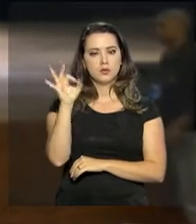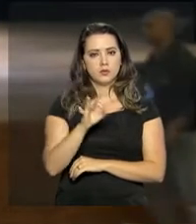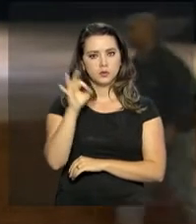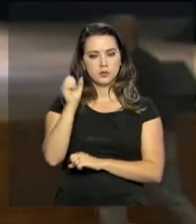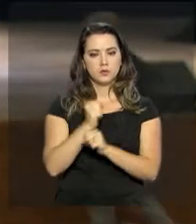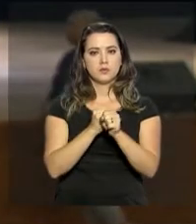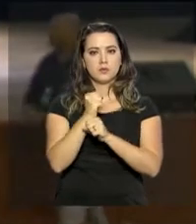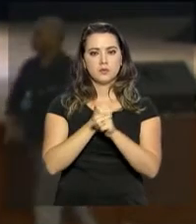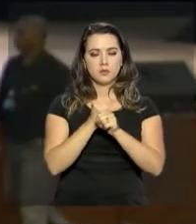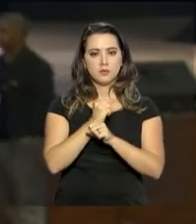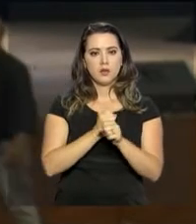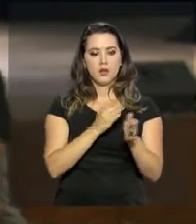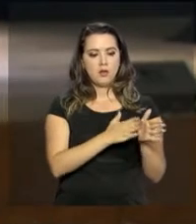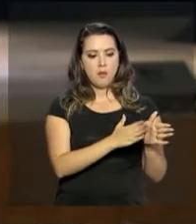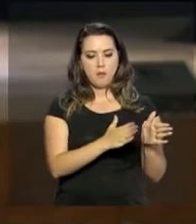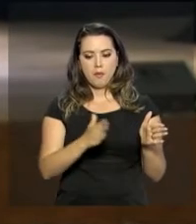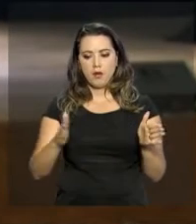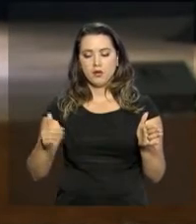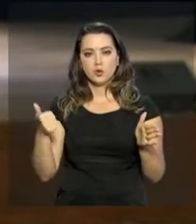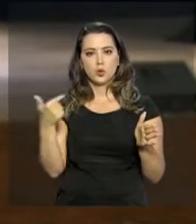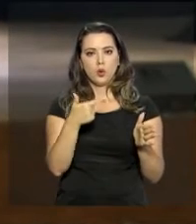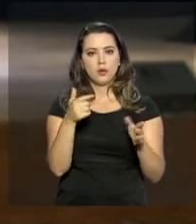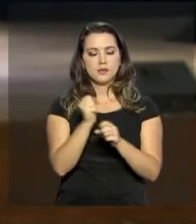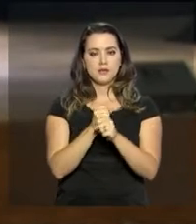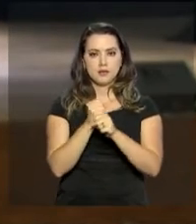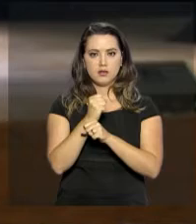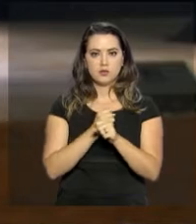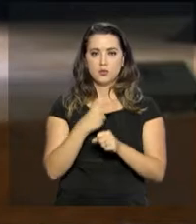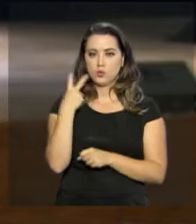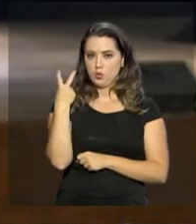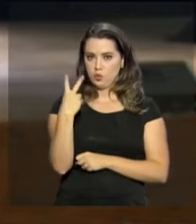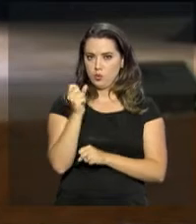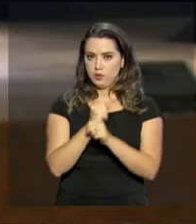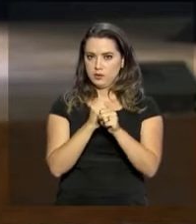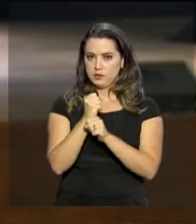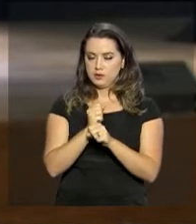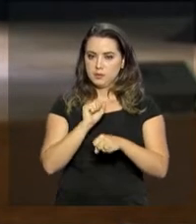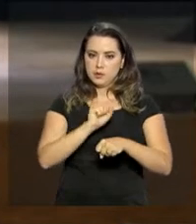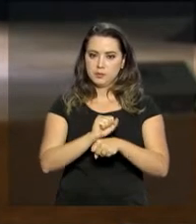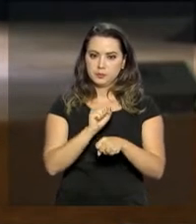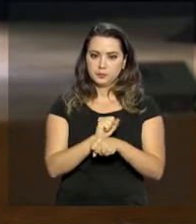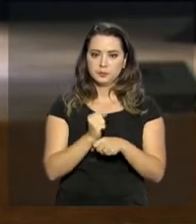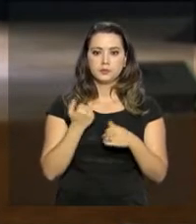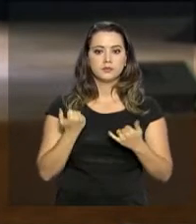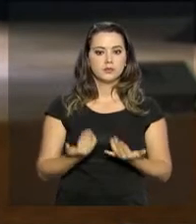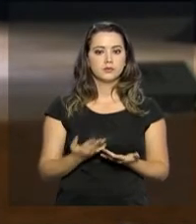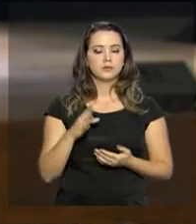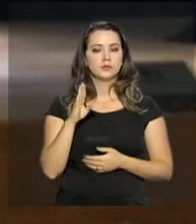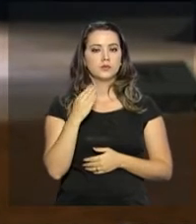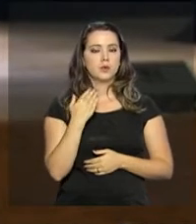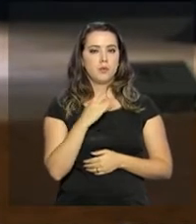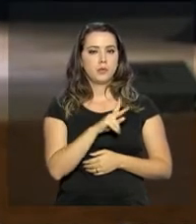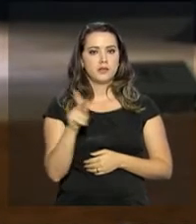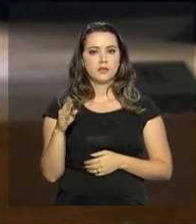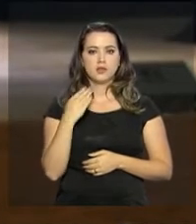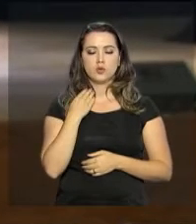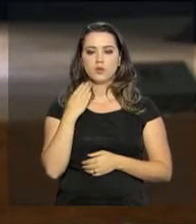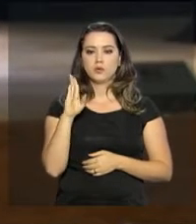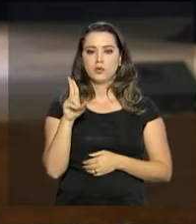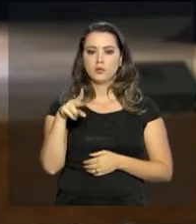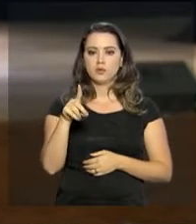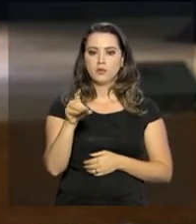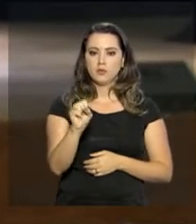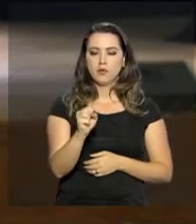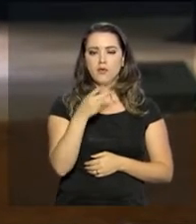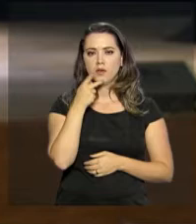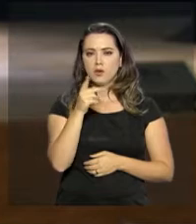ano e prazo de pagamento de 12 anos, com 2 anos de carência. O presidente do BNDES, Diogo Oliveira, afirmou